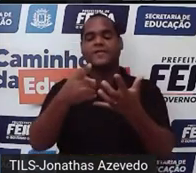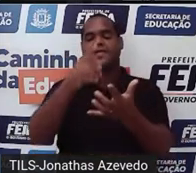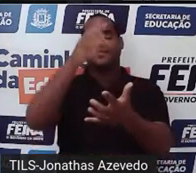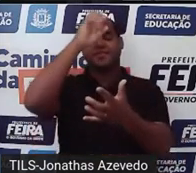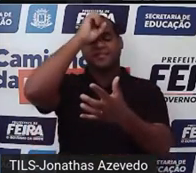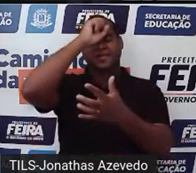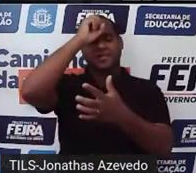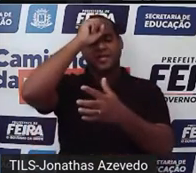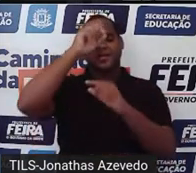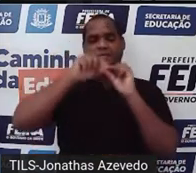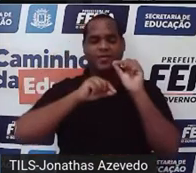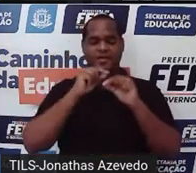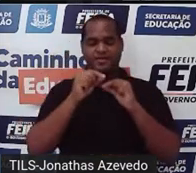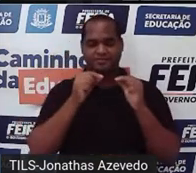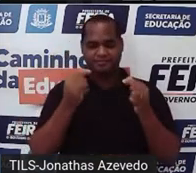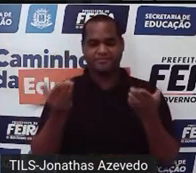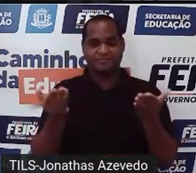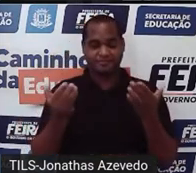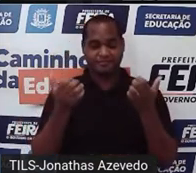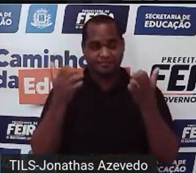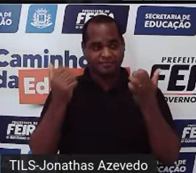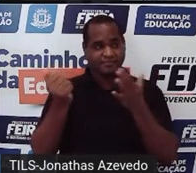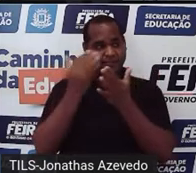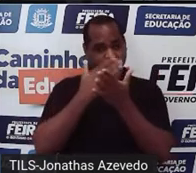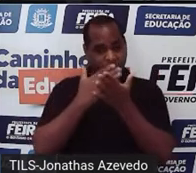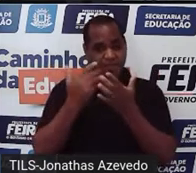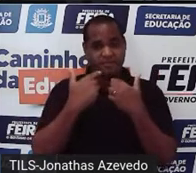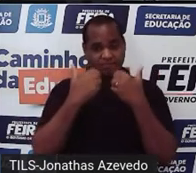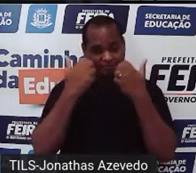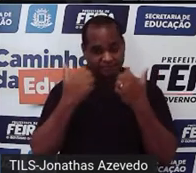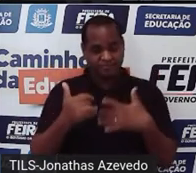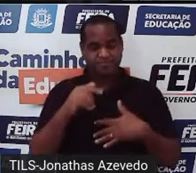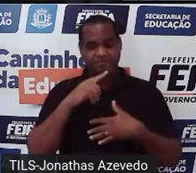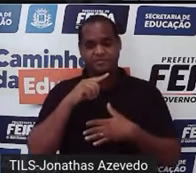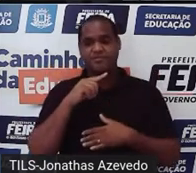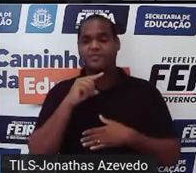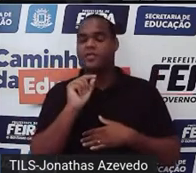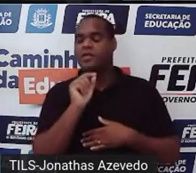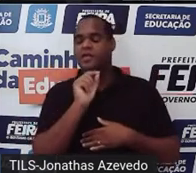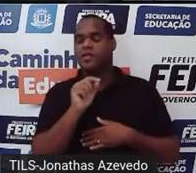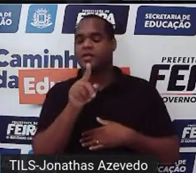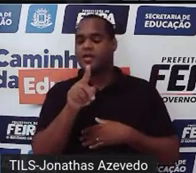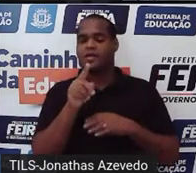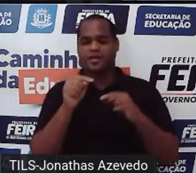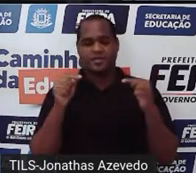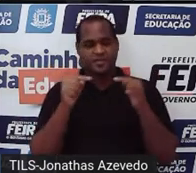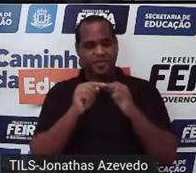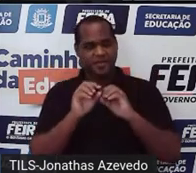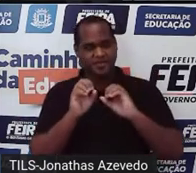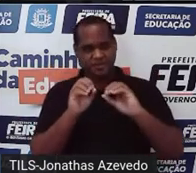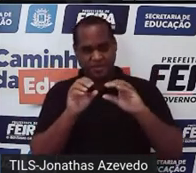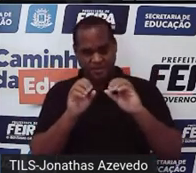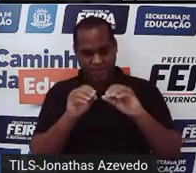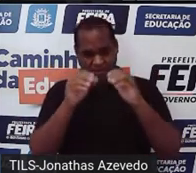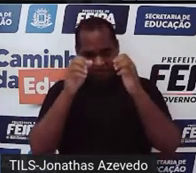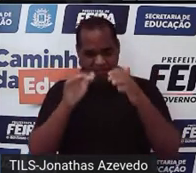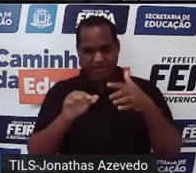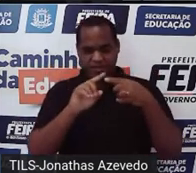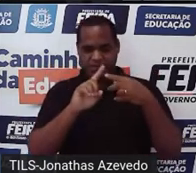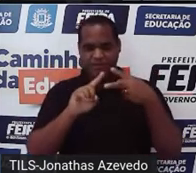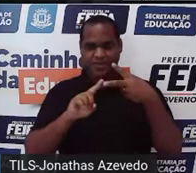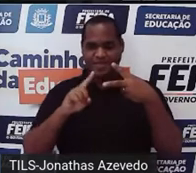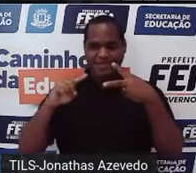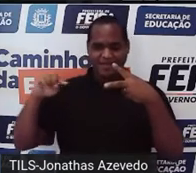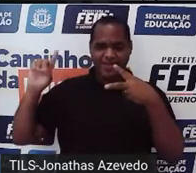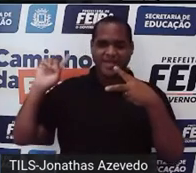nessa aula? Eu começo dizendo que essa aula é continuação de duas aulas anteriores